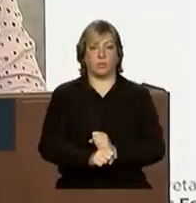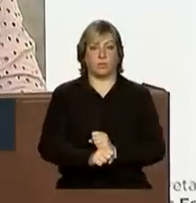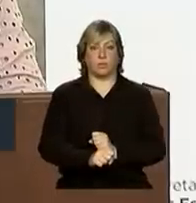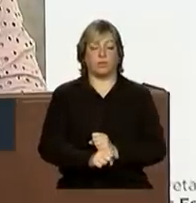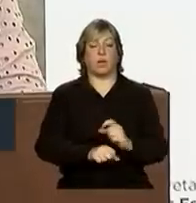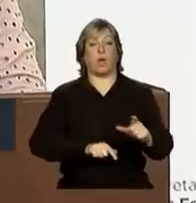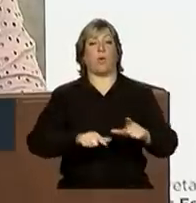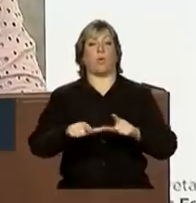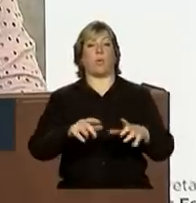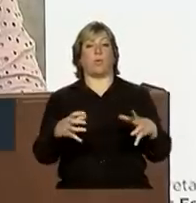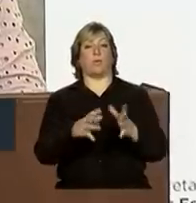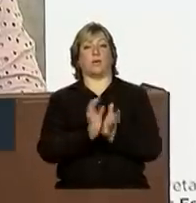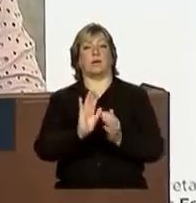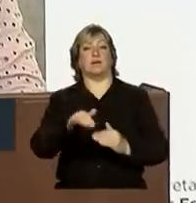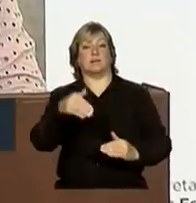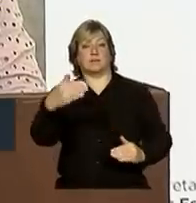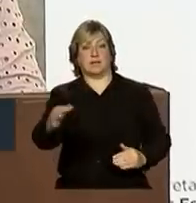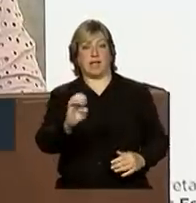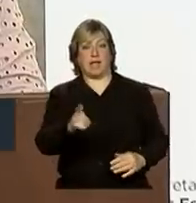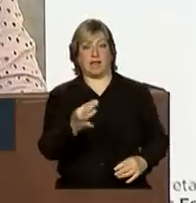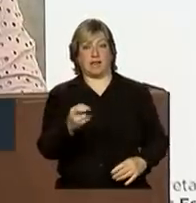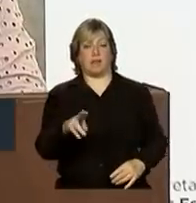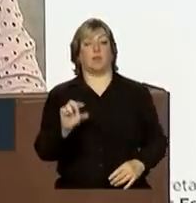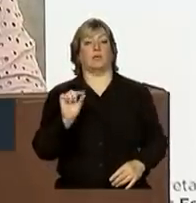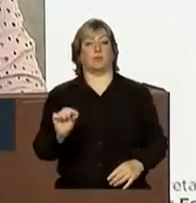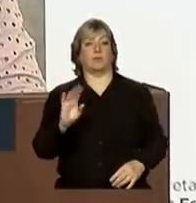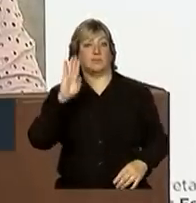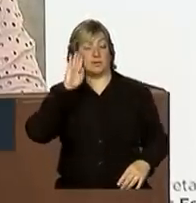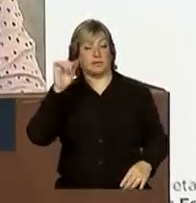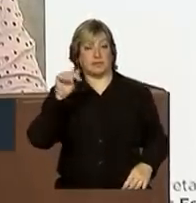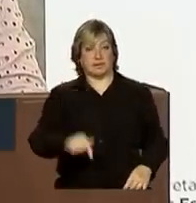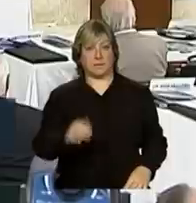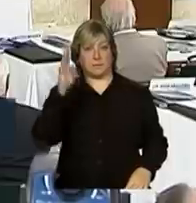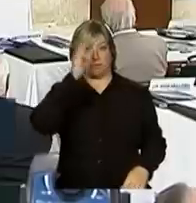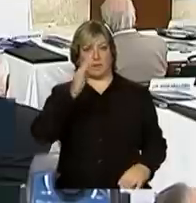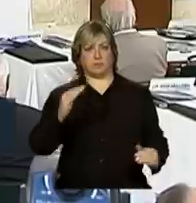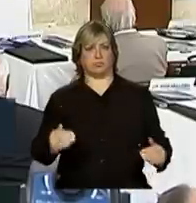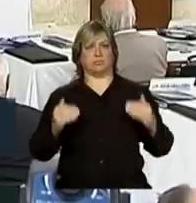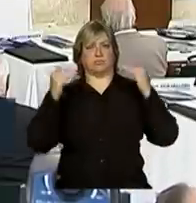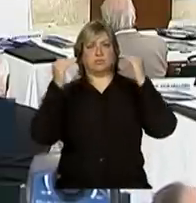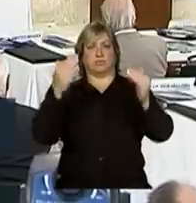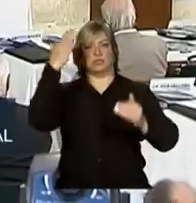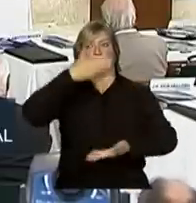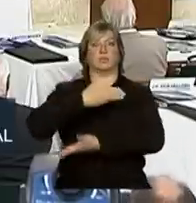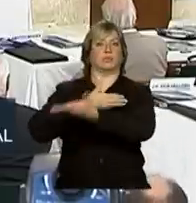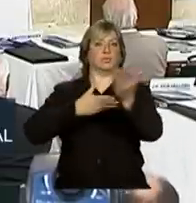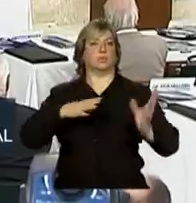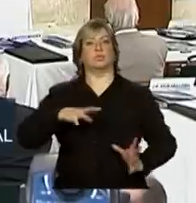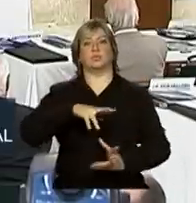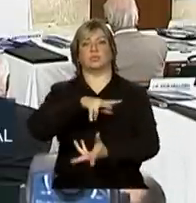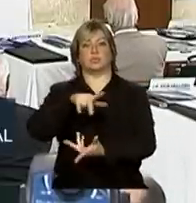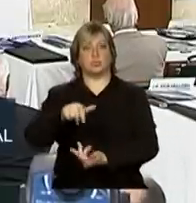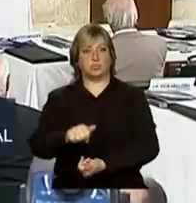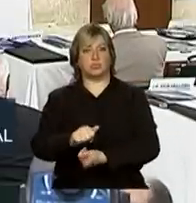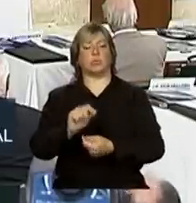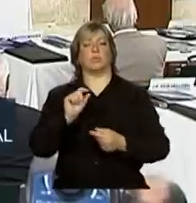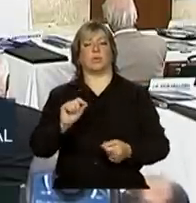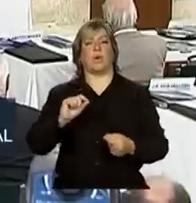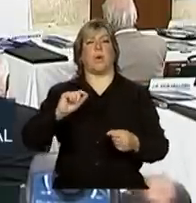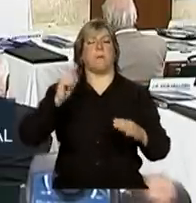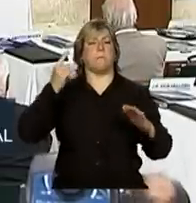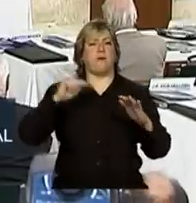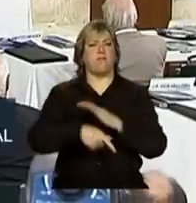externo, consolidar a inserção soberana do Brasil num cenário mundial impregnado de profundas